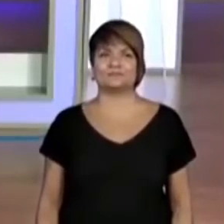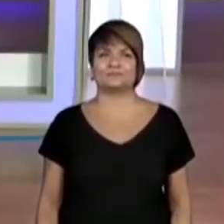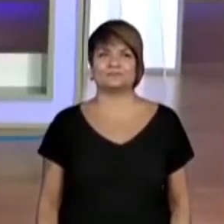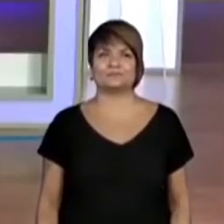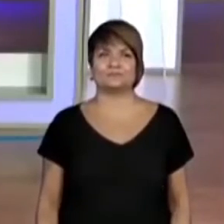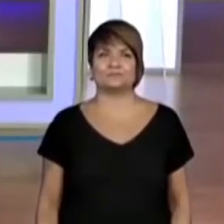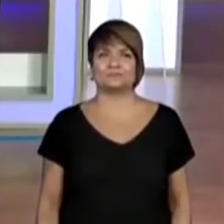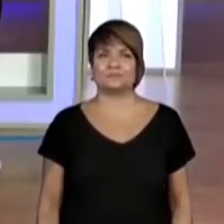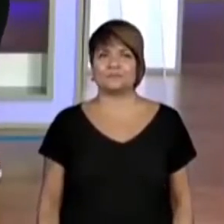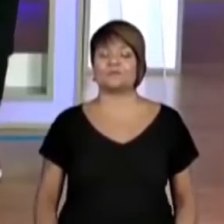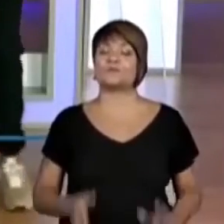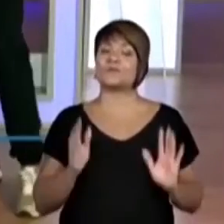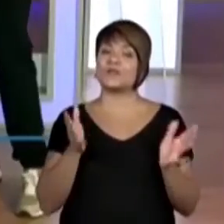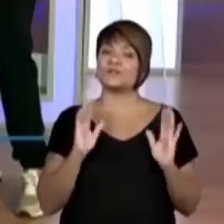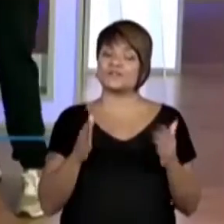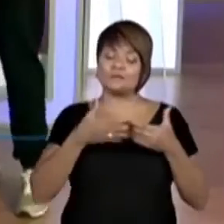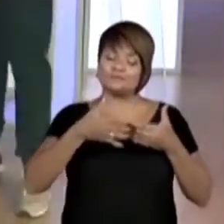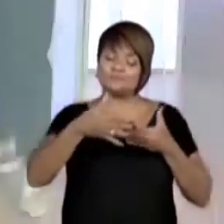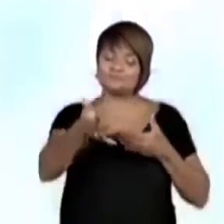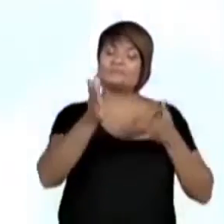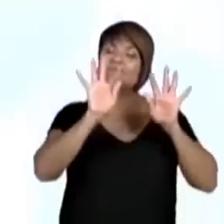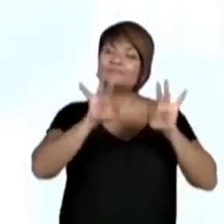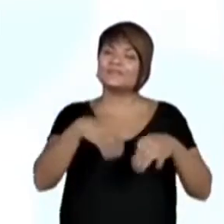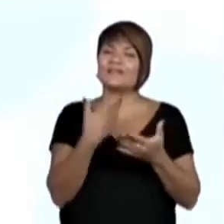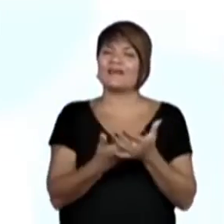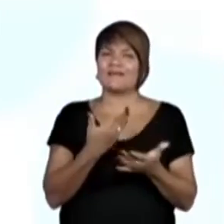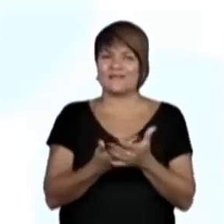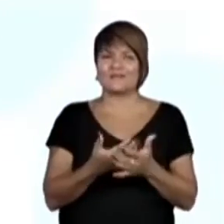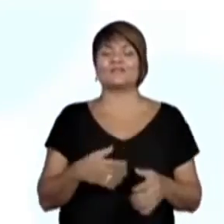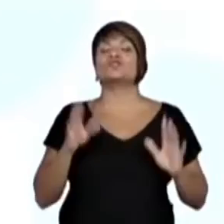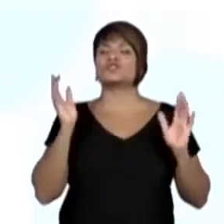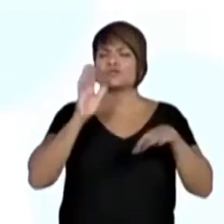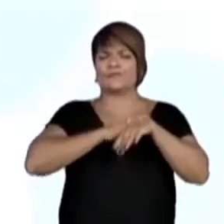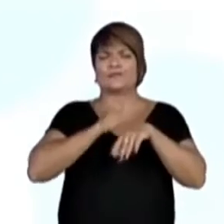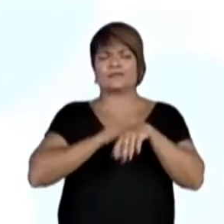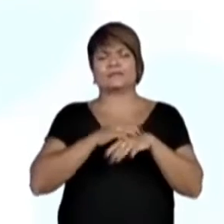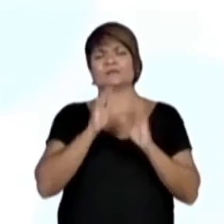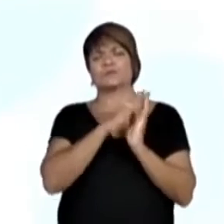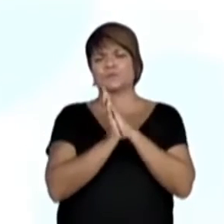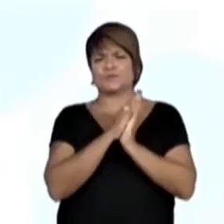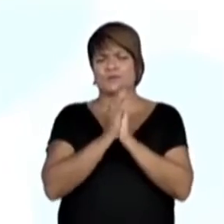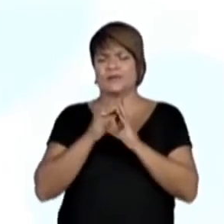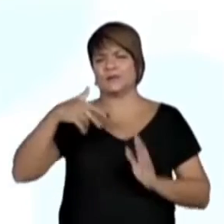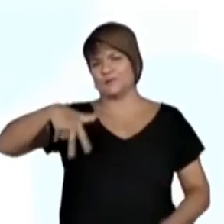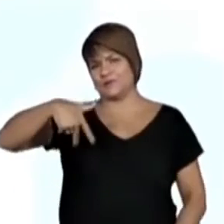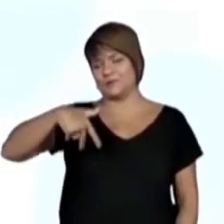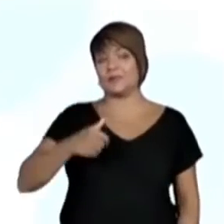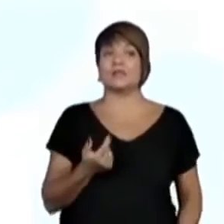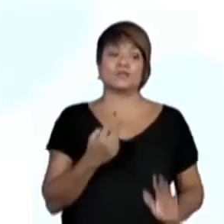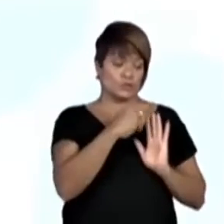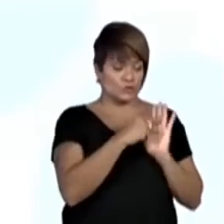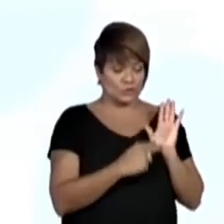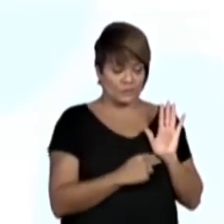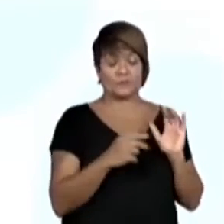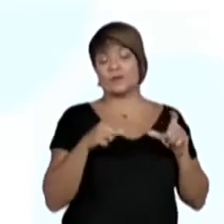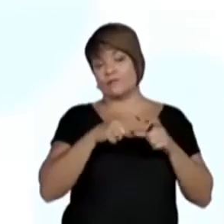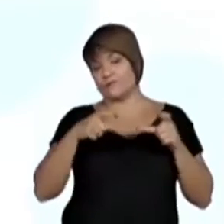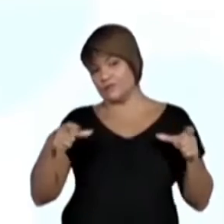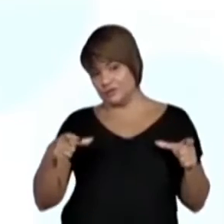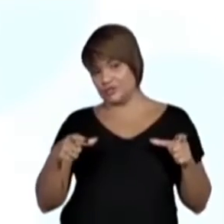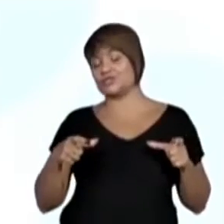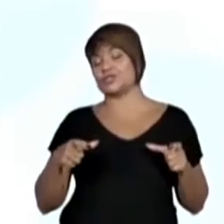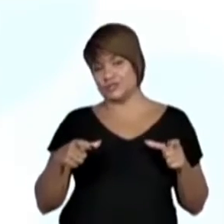olha, chegamos à reta final dessa aula. Confeccionamos uma boneca Bayomi por meio de leitura da ficha de